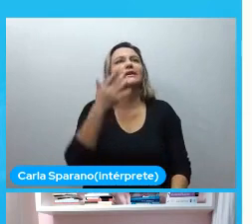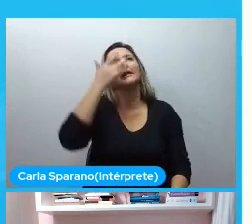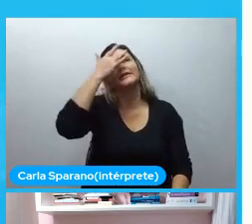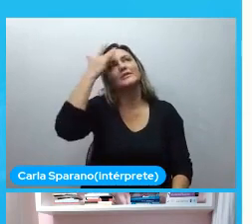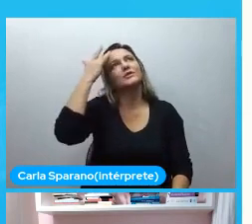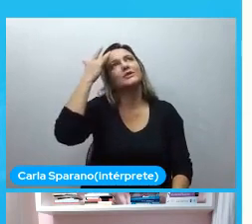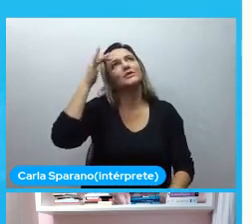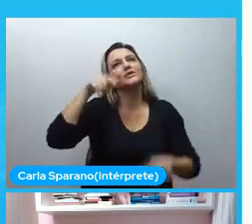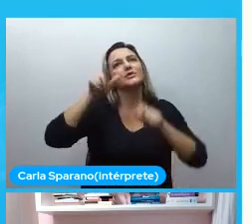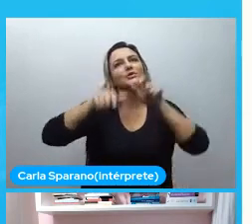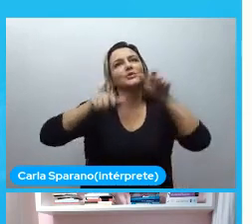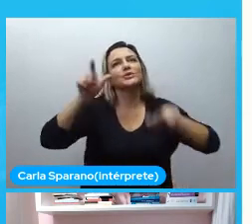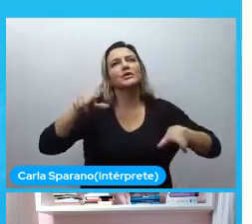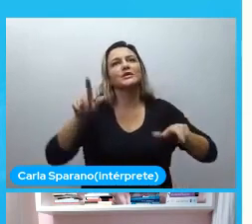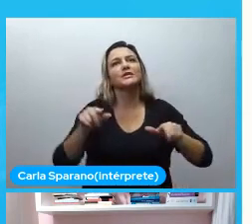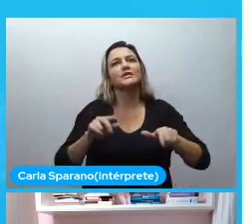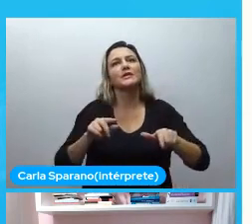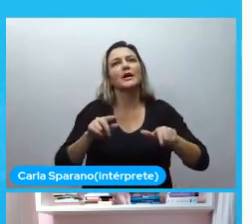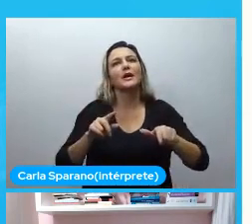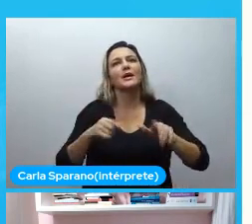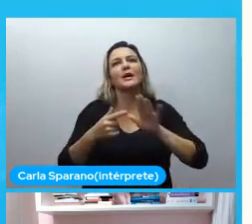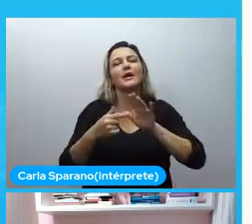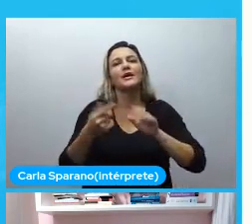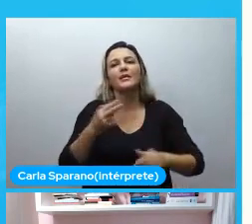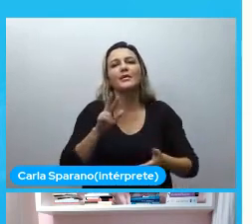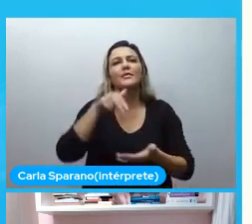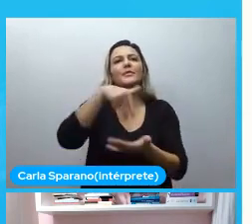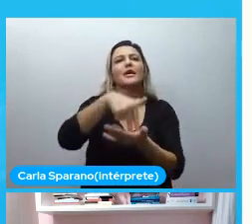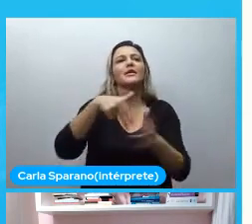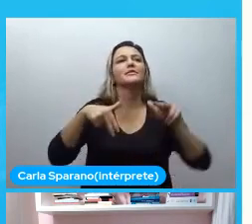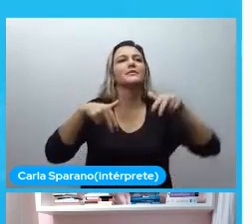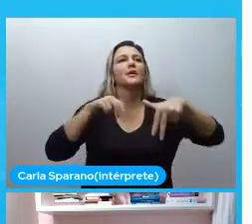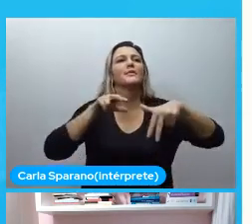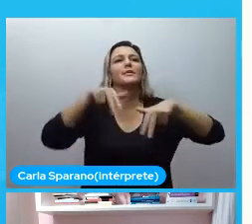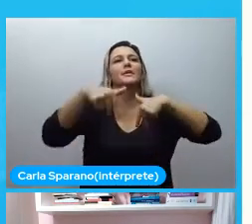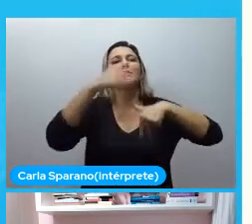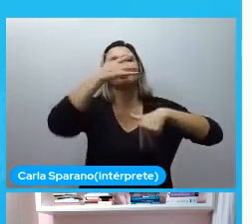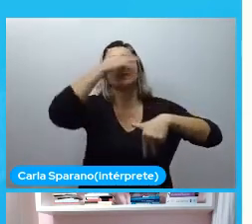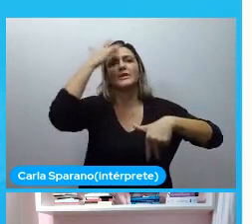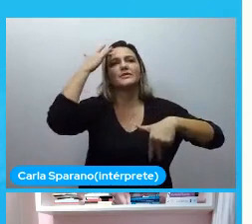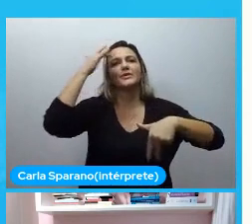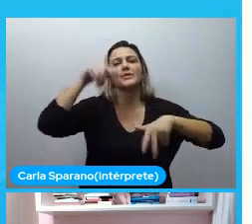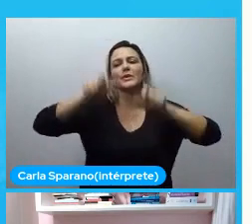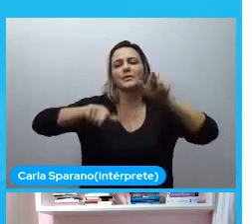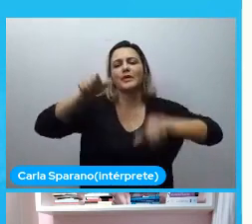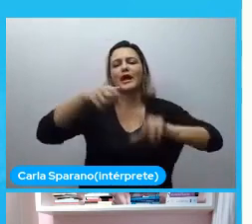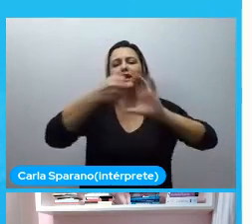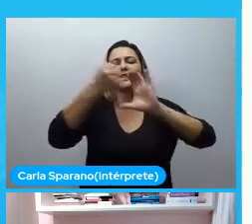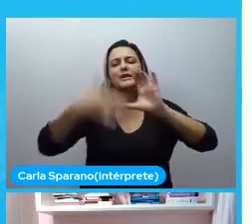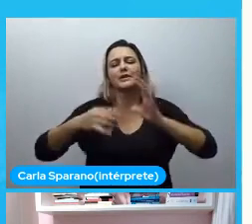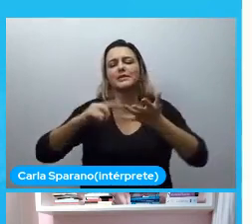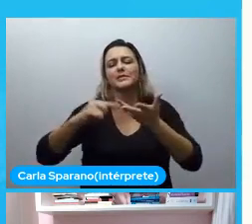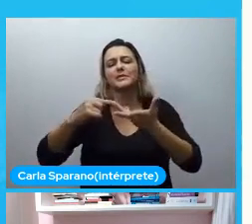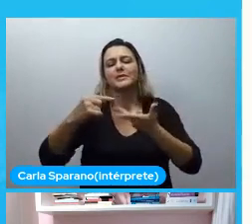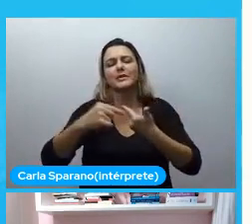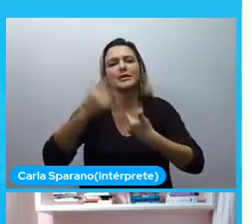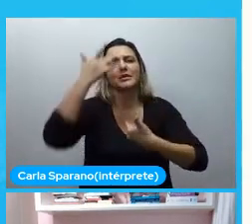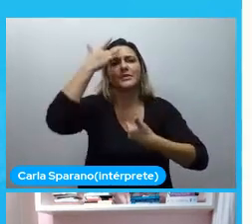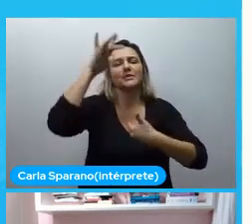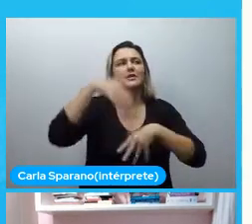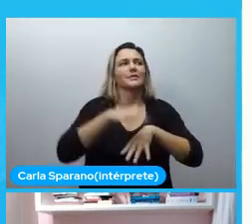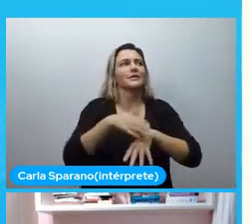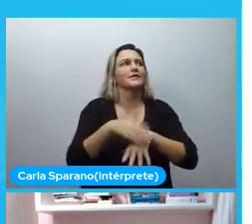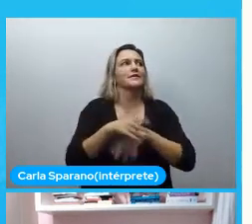não aparecem pessoas tais nos nossos eventos, a gente não sabe o que fazer. e aí eu estava conversando com alguém que